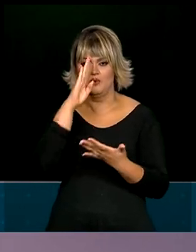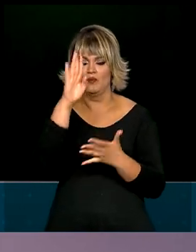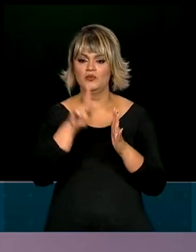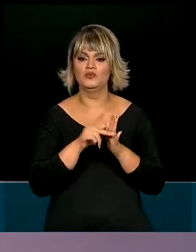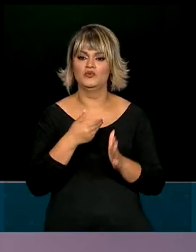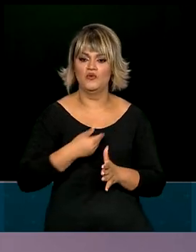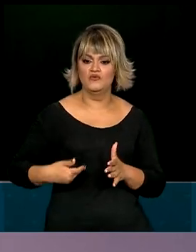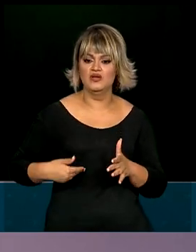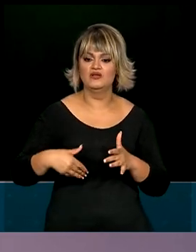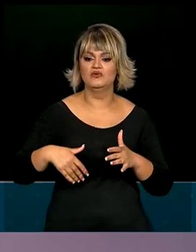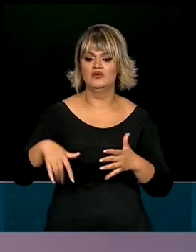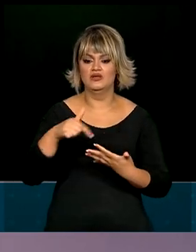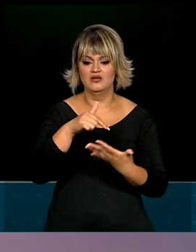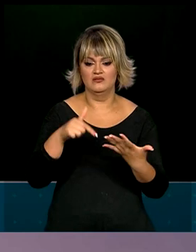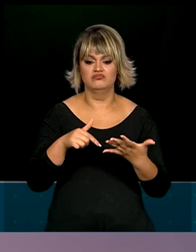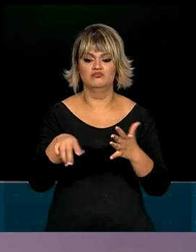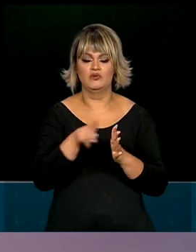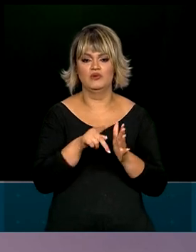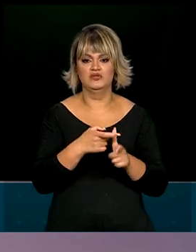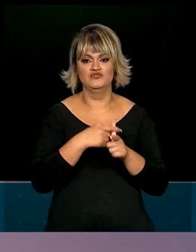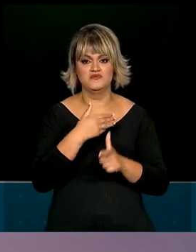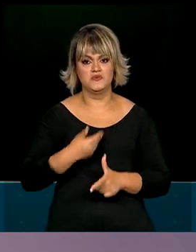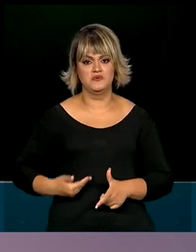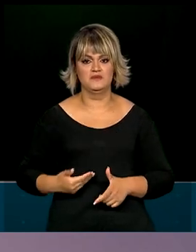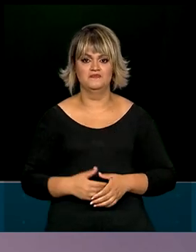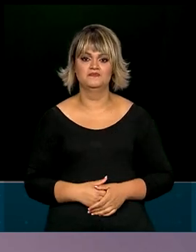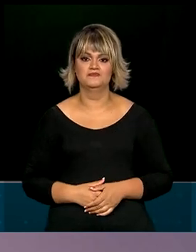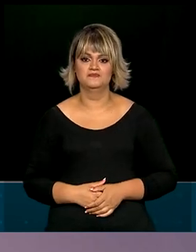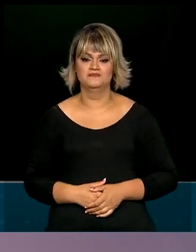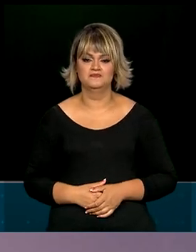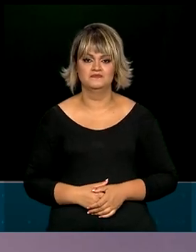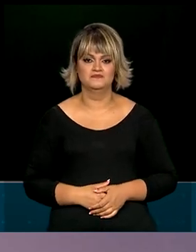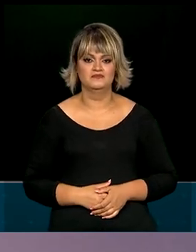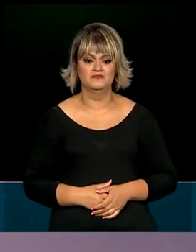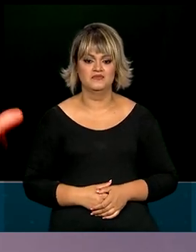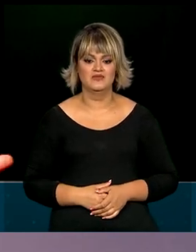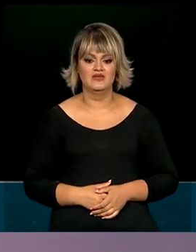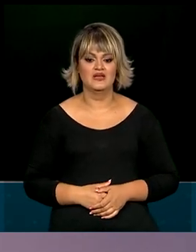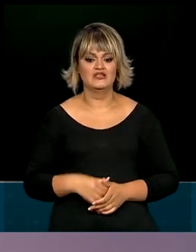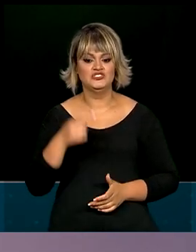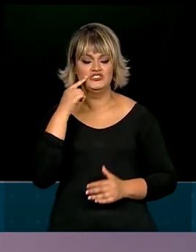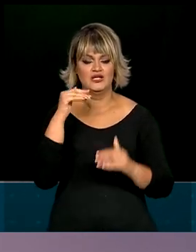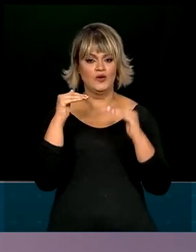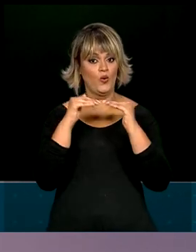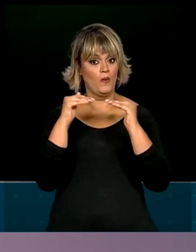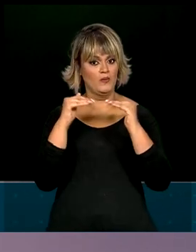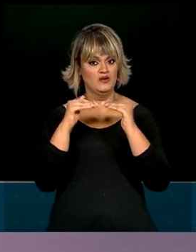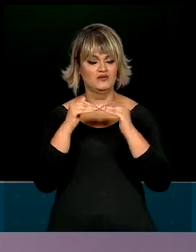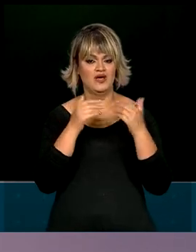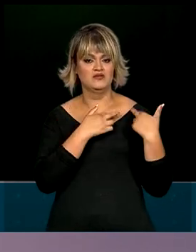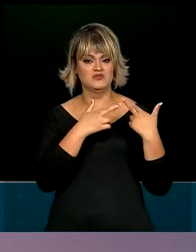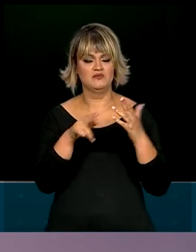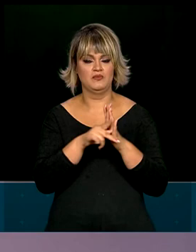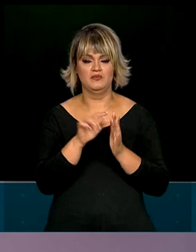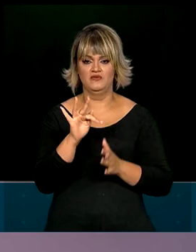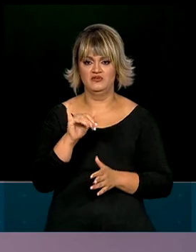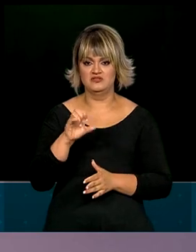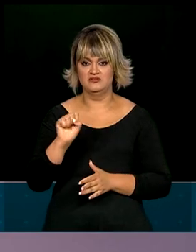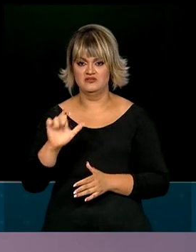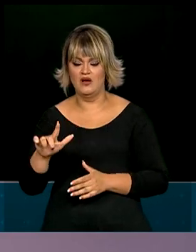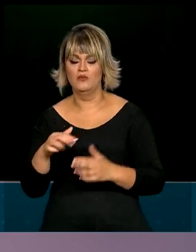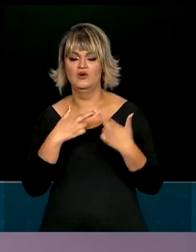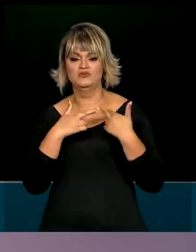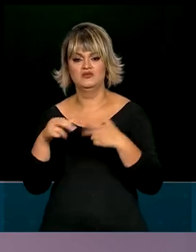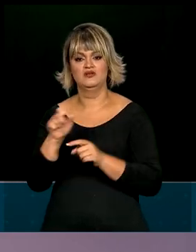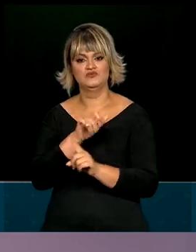e a sustentabilidade da dívida pública. Nós temos que compatibilizar a responsabilidade fiscal com a